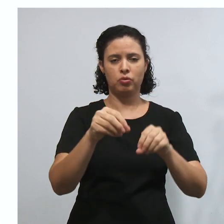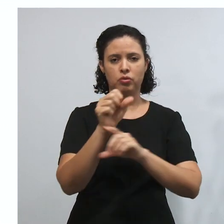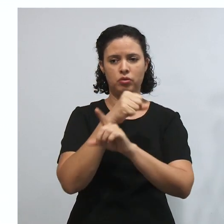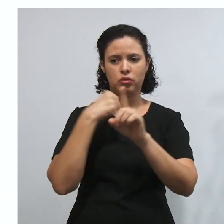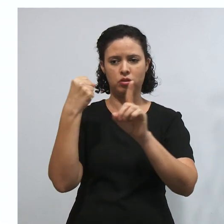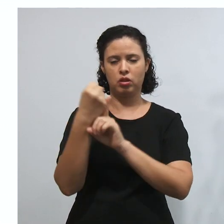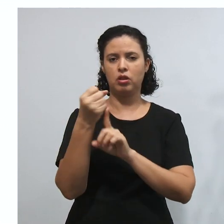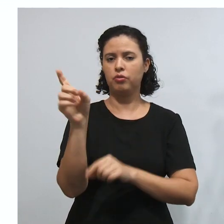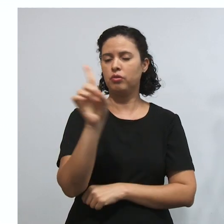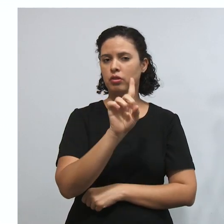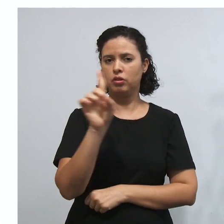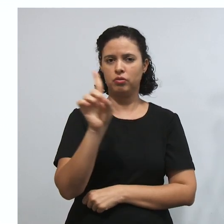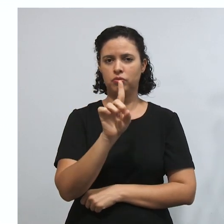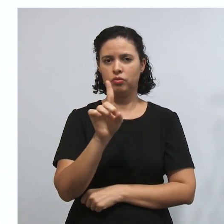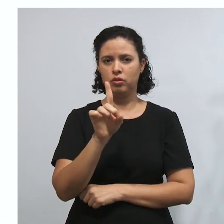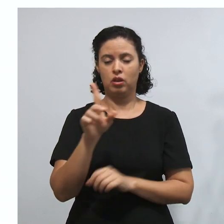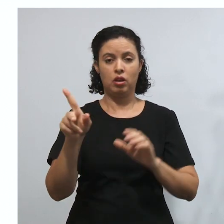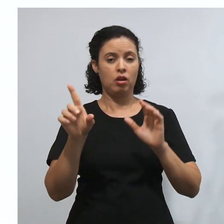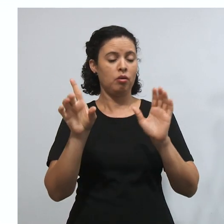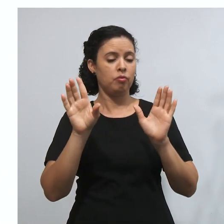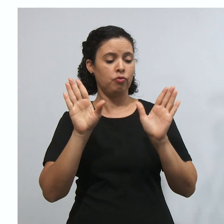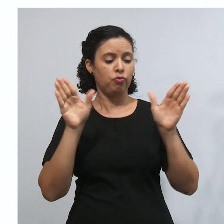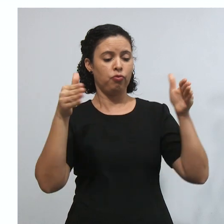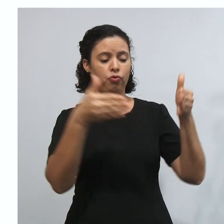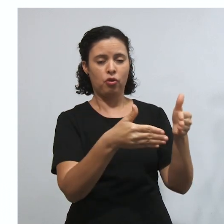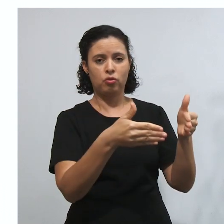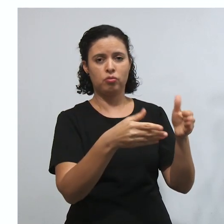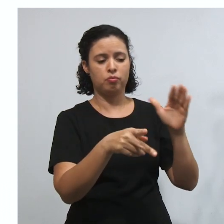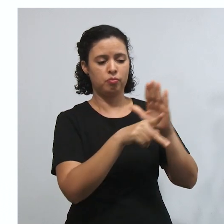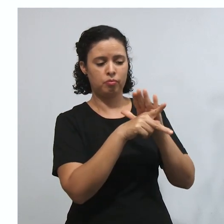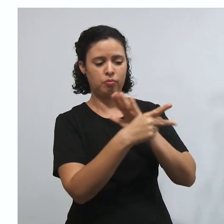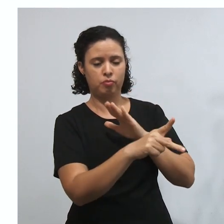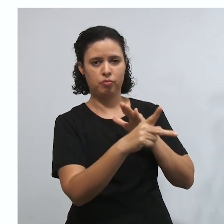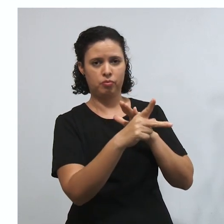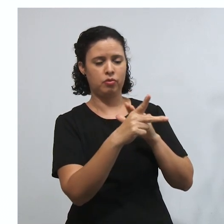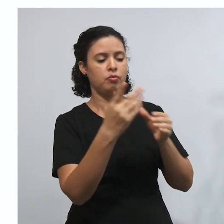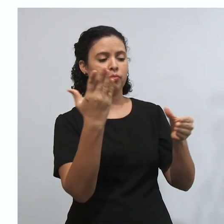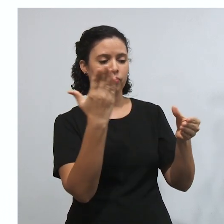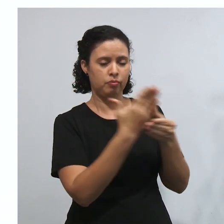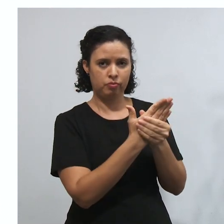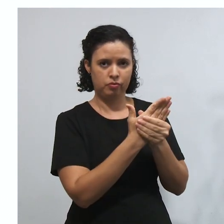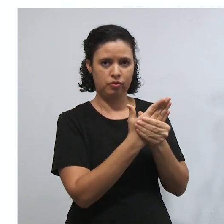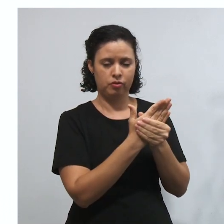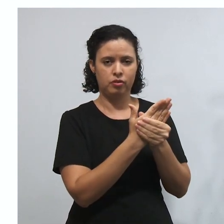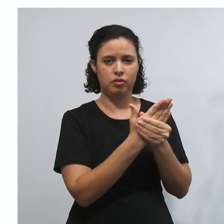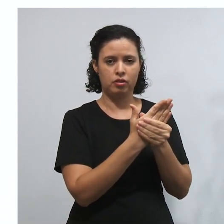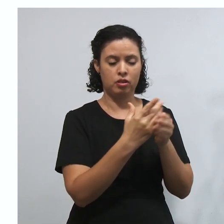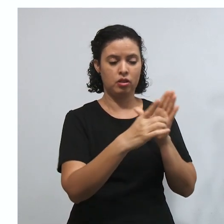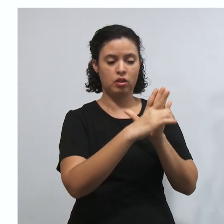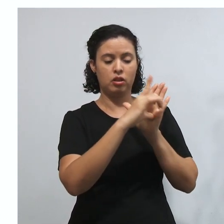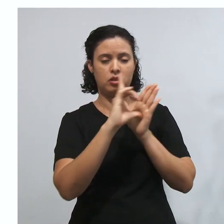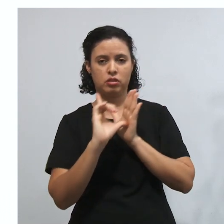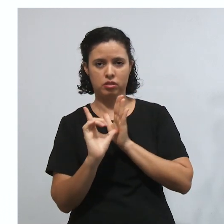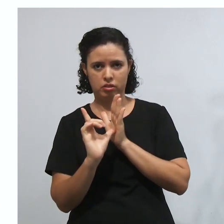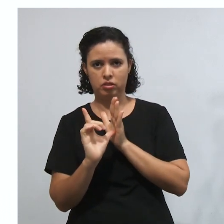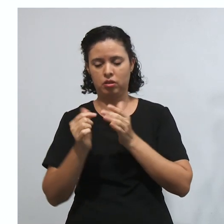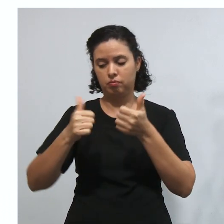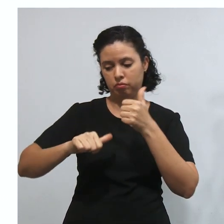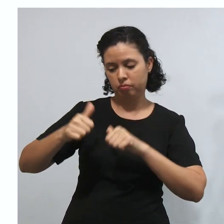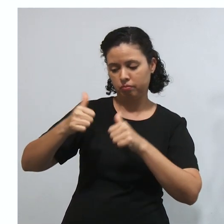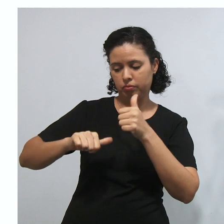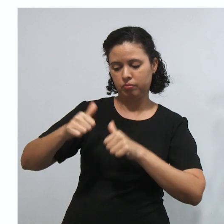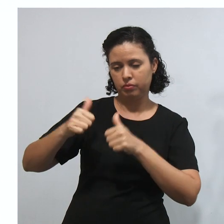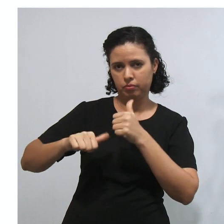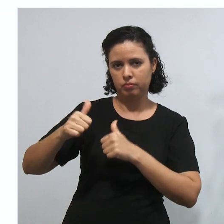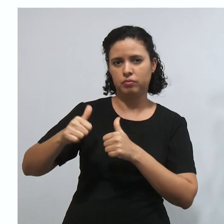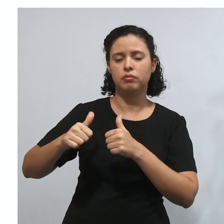É por isso que a gente fala que ela é uma matéria incidental, porque ela precisa ser resolvida pra poder resolver a matéria